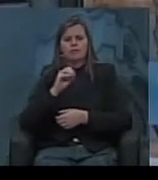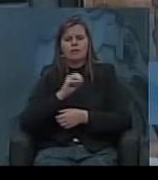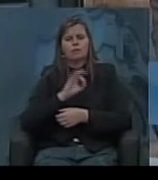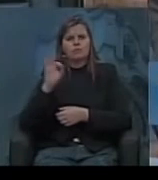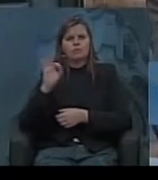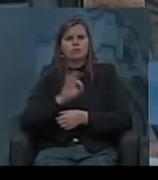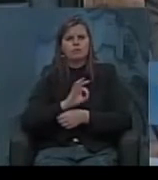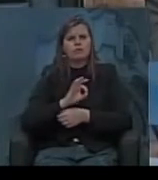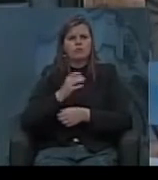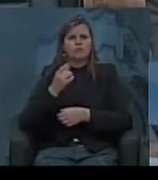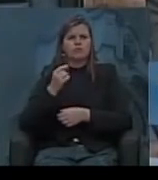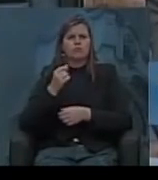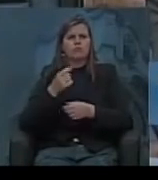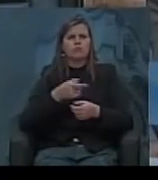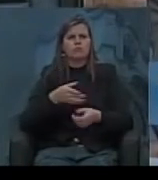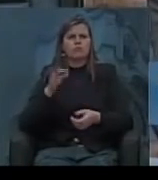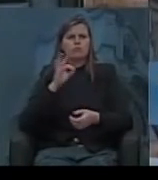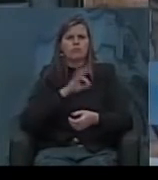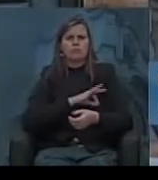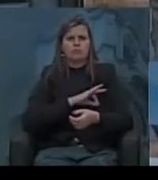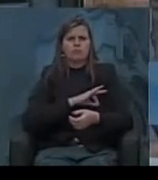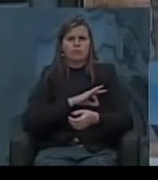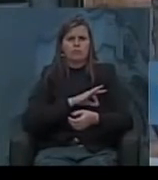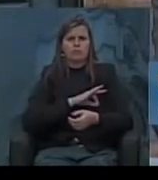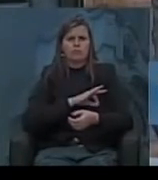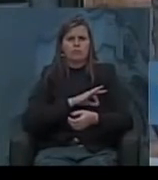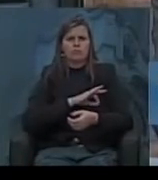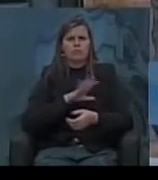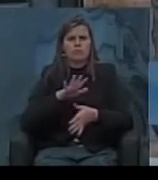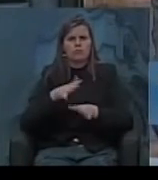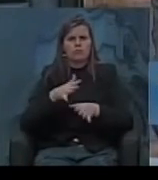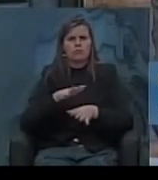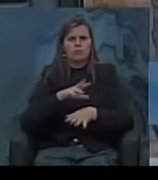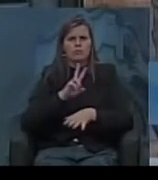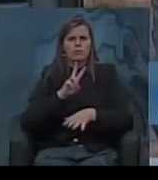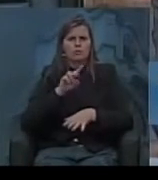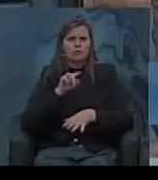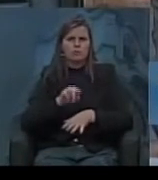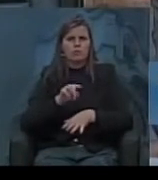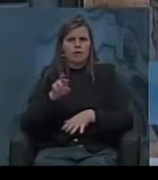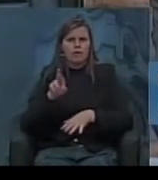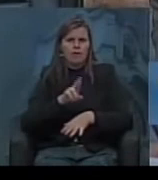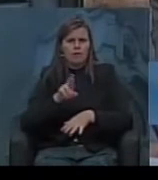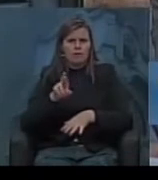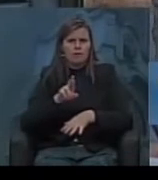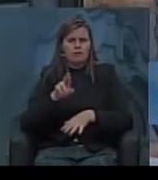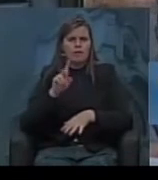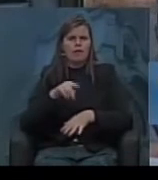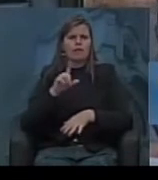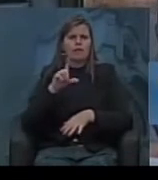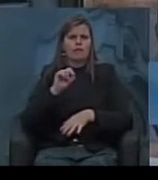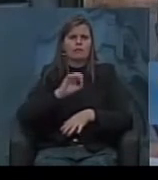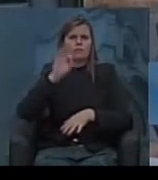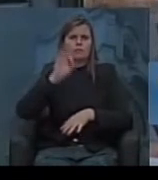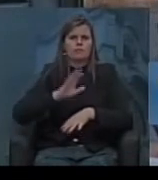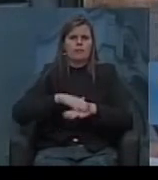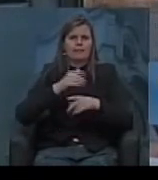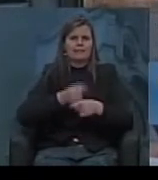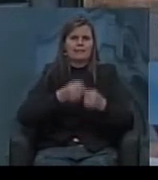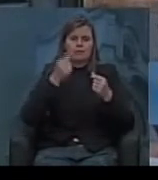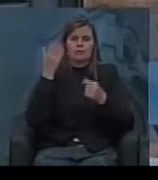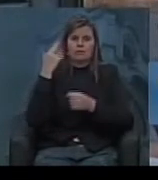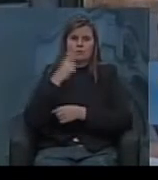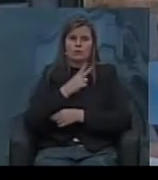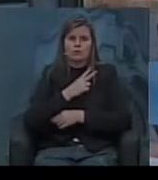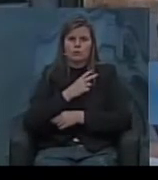alta ganhando aproximadamente perdoem o valor mas aproximadamente 2 mil e poucos reais você estava entre os 10% mais ricos isso em 2000